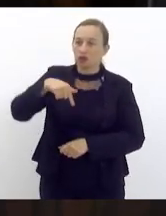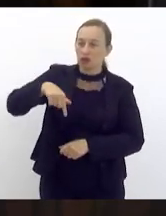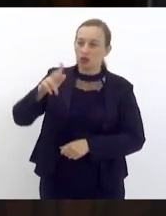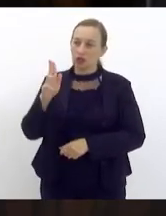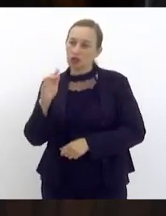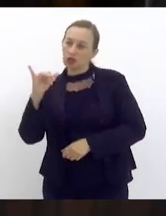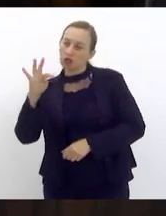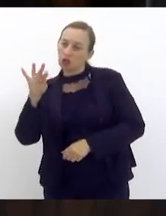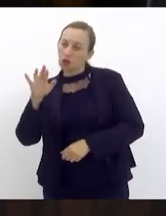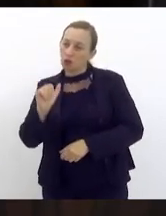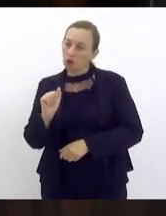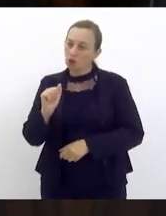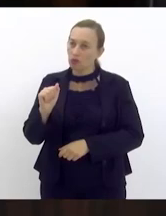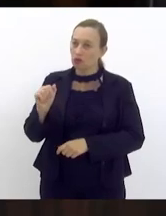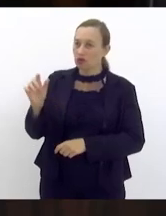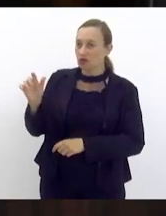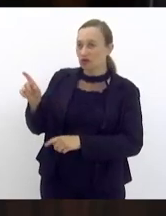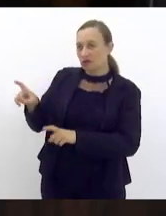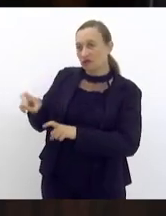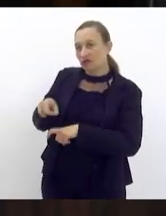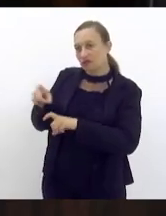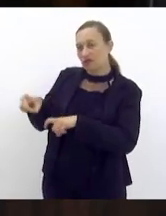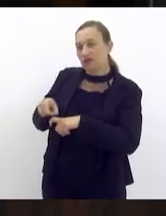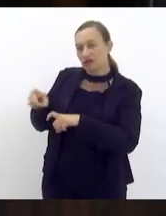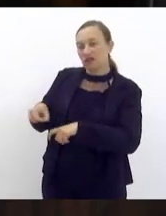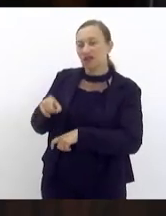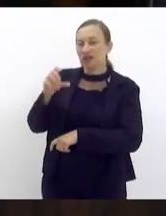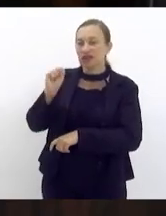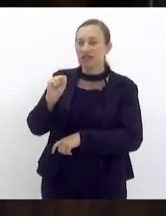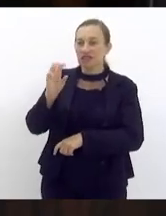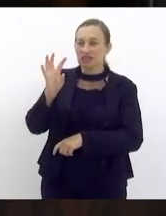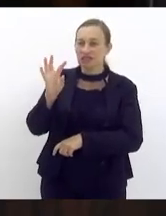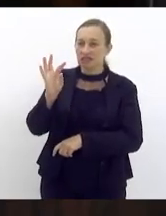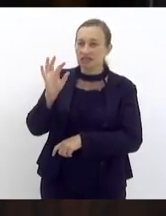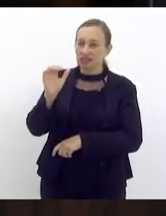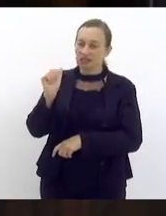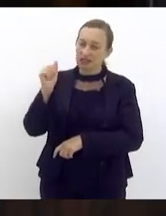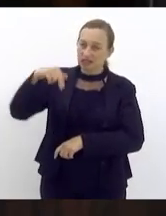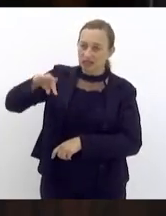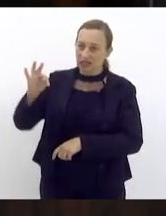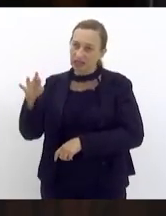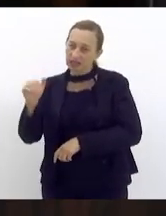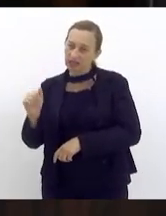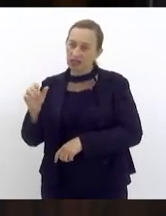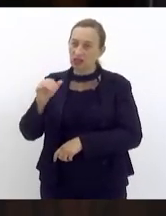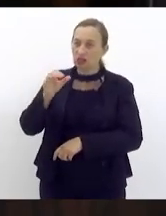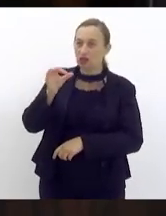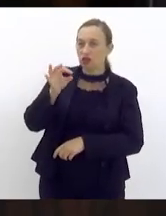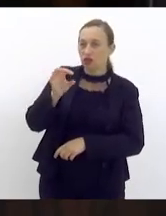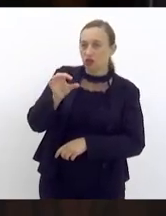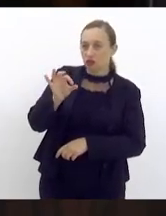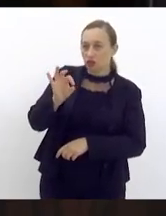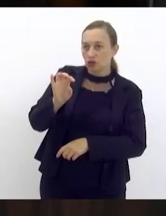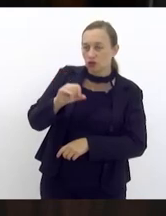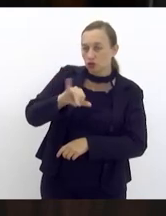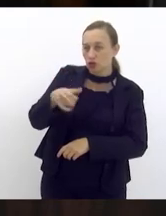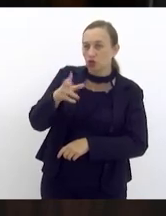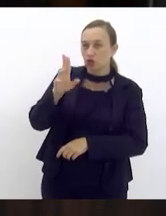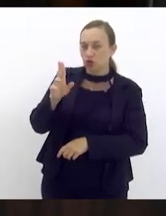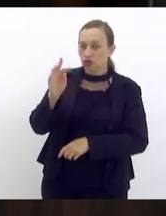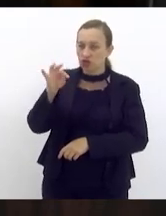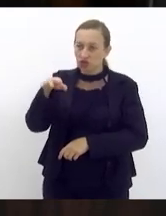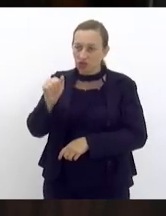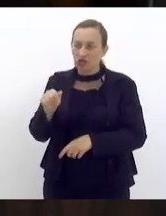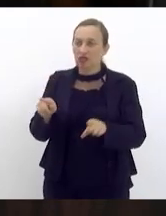das fazendas Santa Justina e Santa Isabel localizada na rodovia